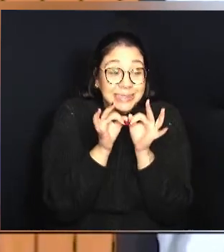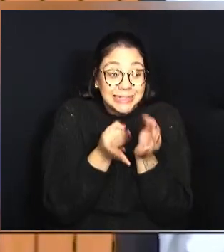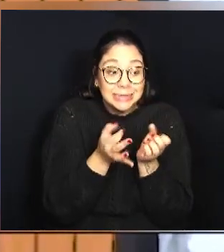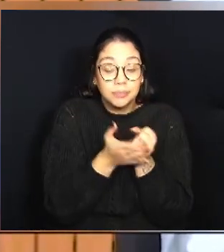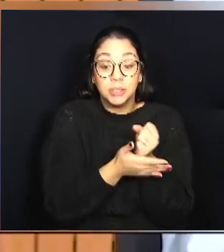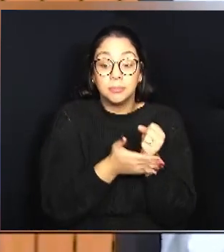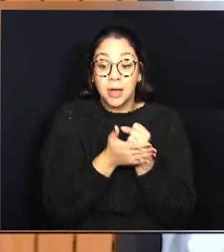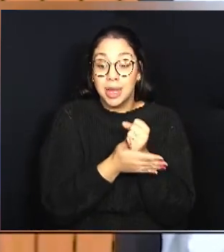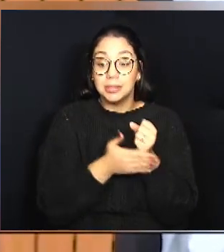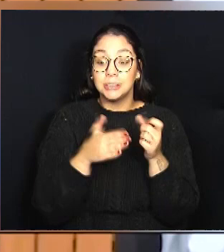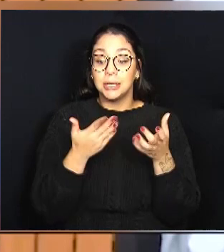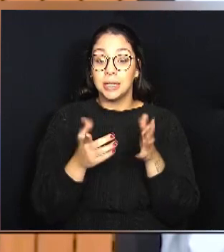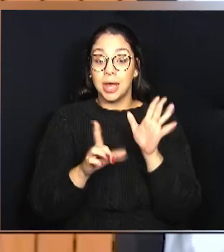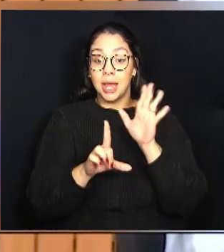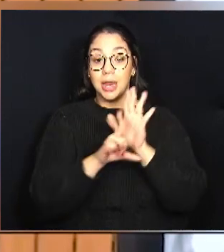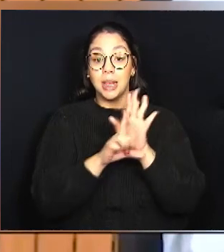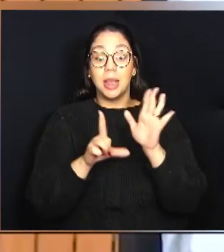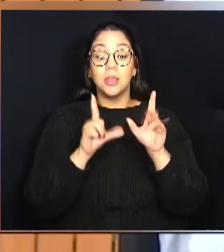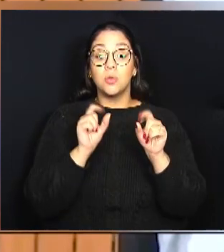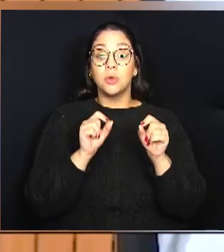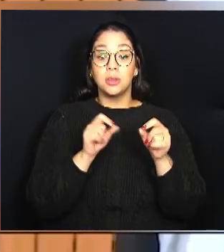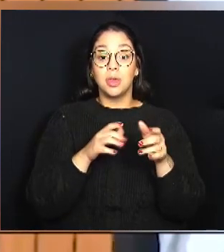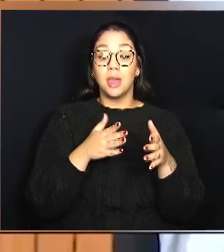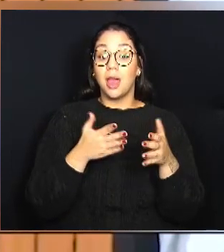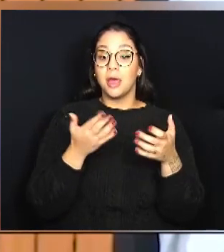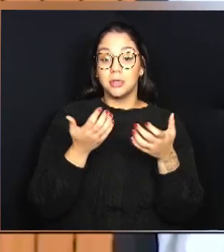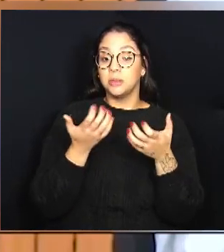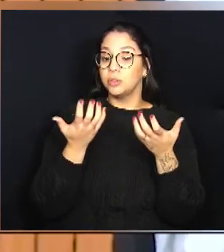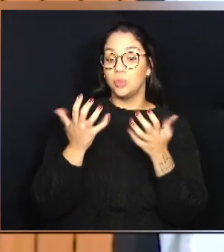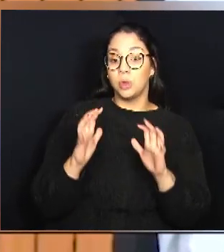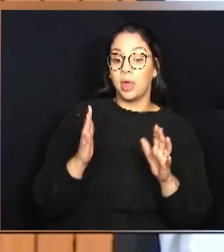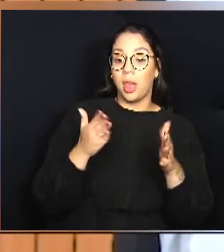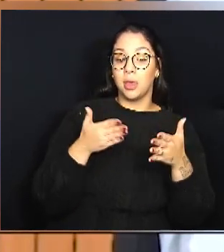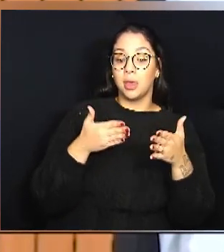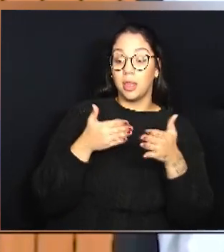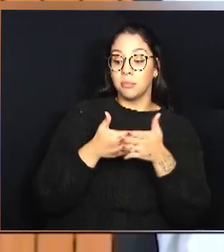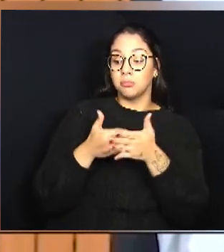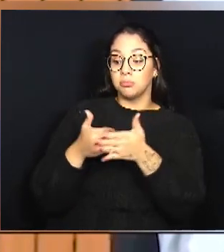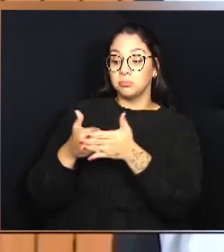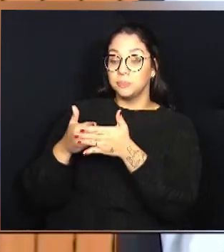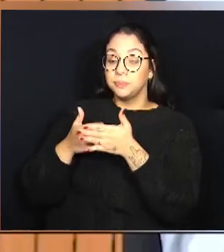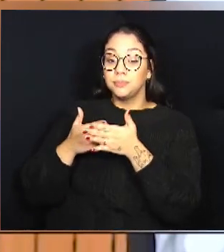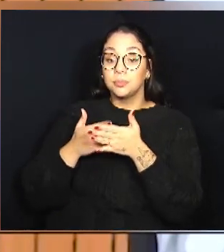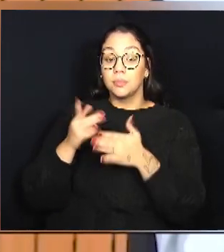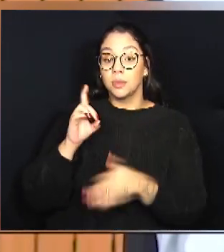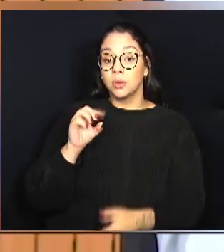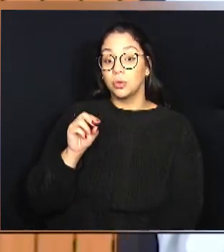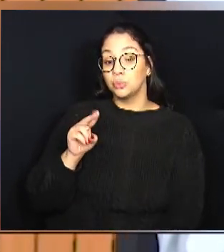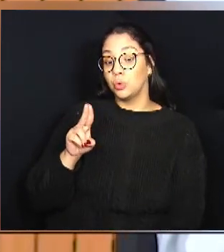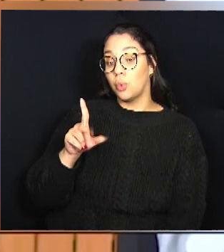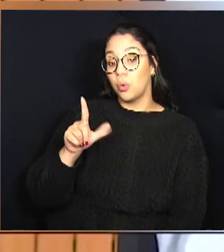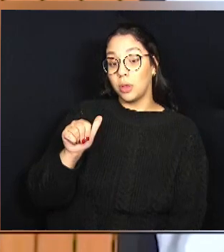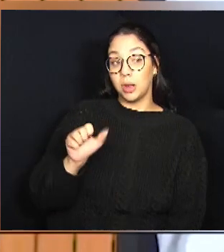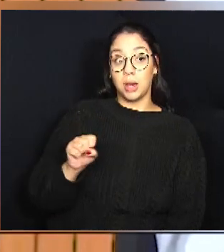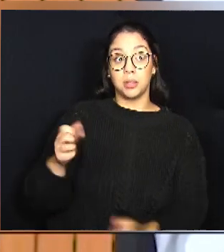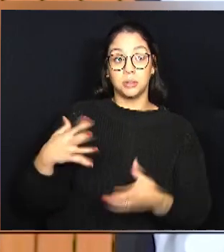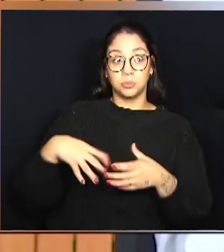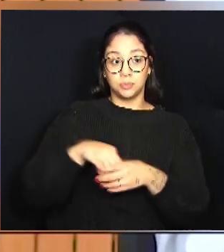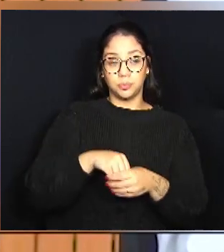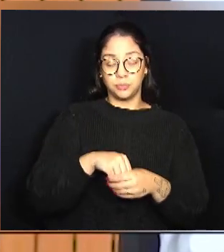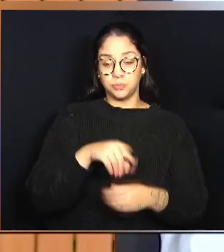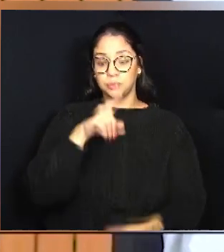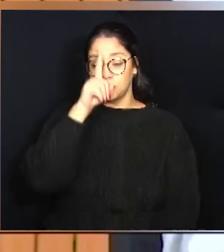tão básica. A lei impede a proibição da entrada das doulas nos equipamentos,